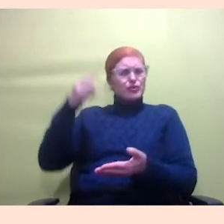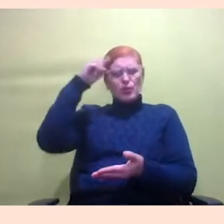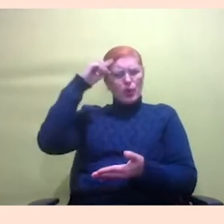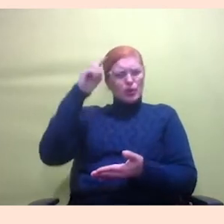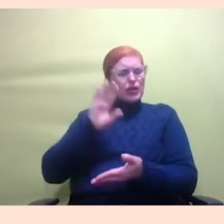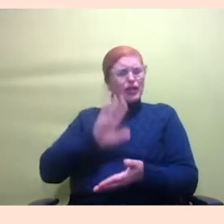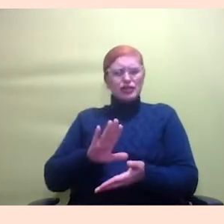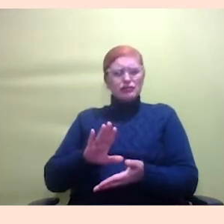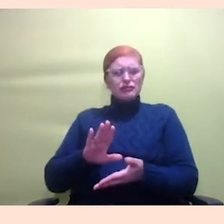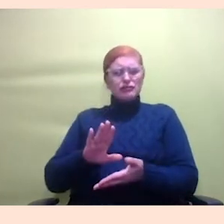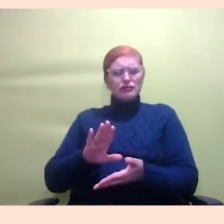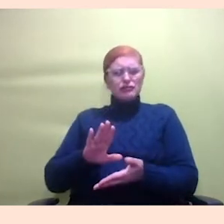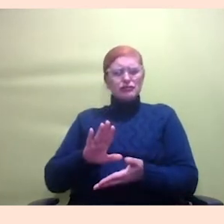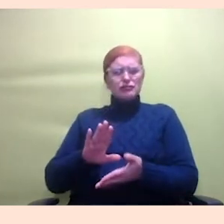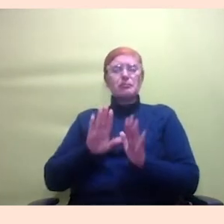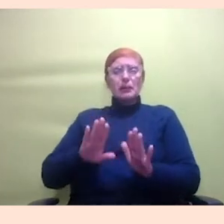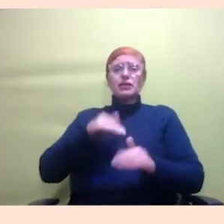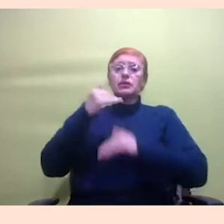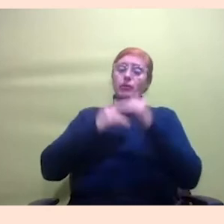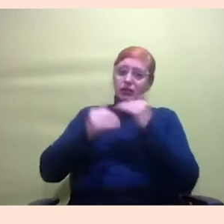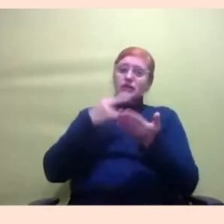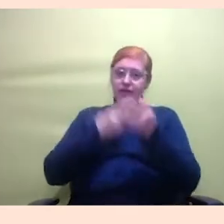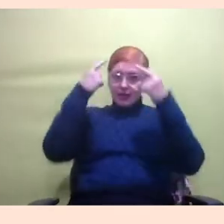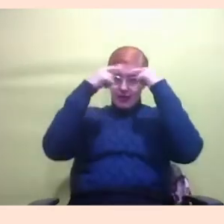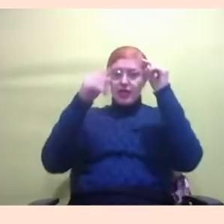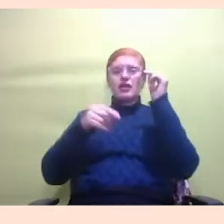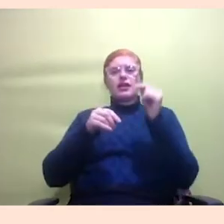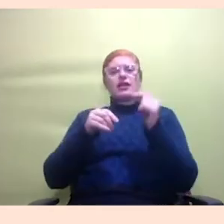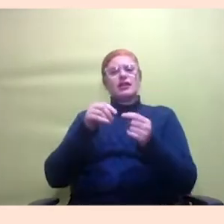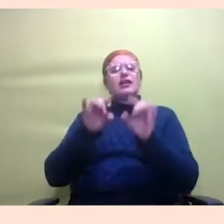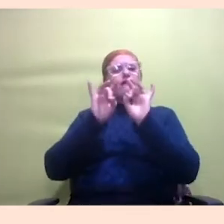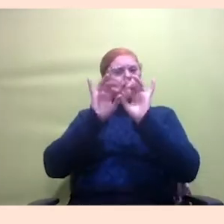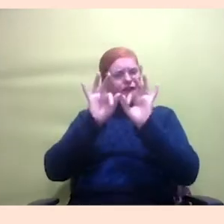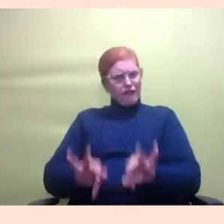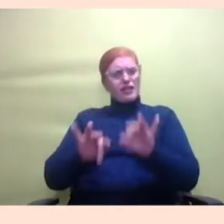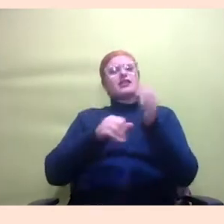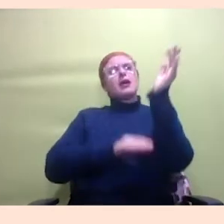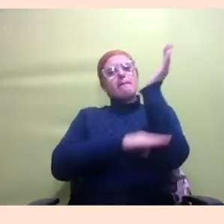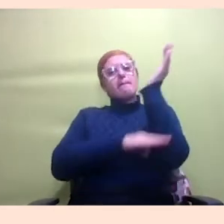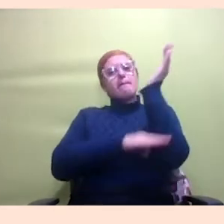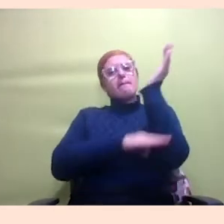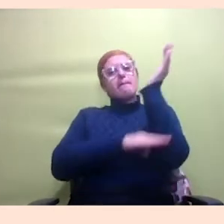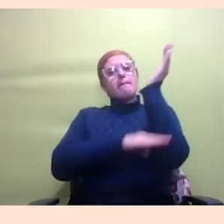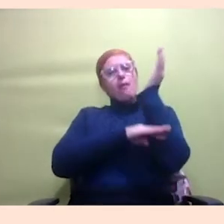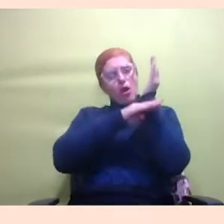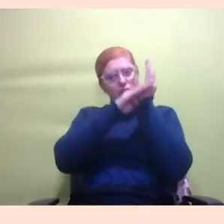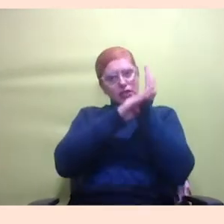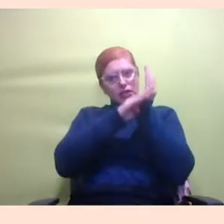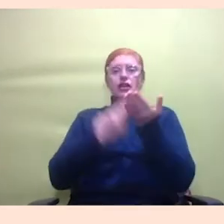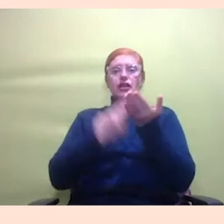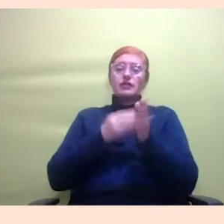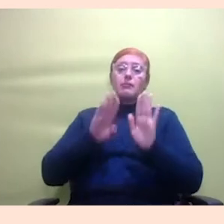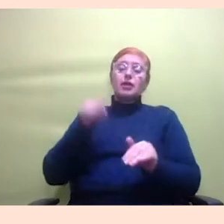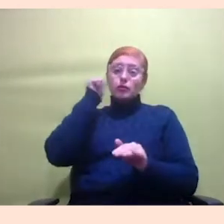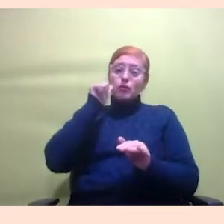desburocratizou a participação da revista então para que as mulheres possam escrever não só artigos mas relatos de experiência porque sim a